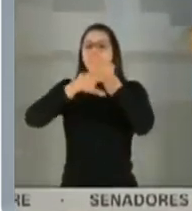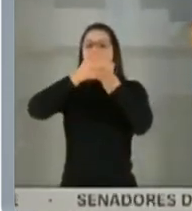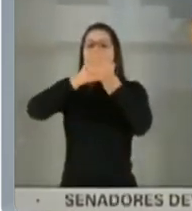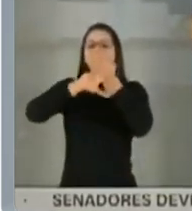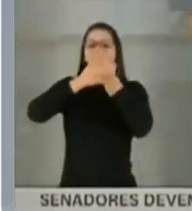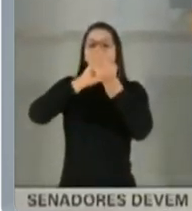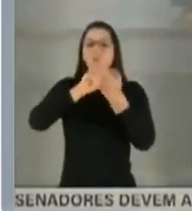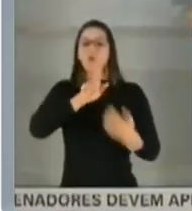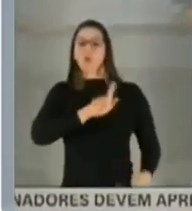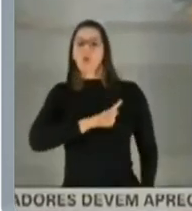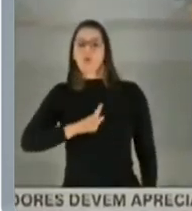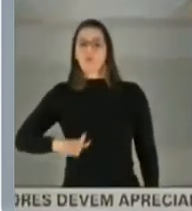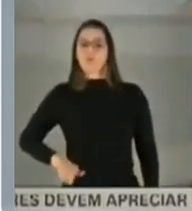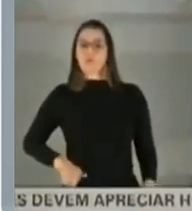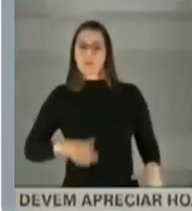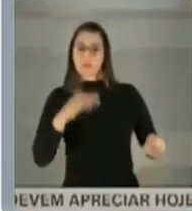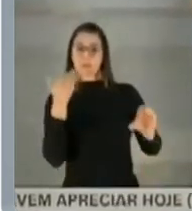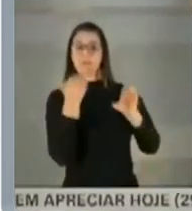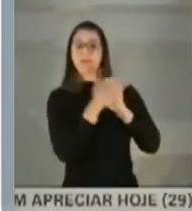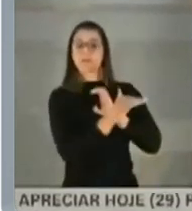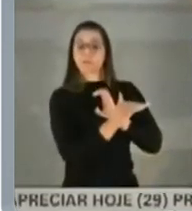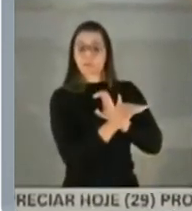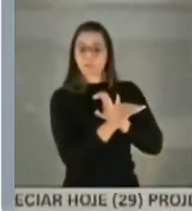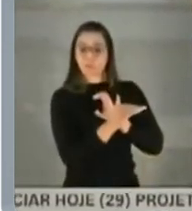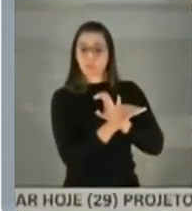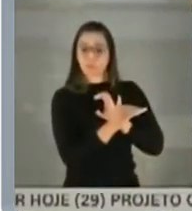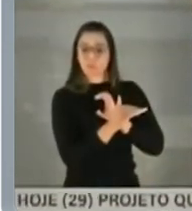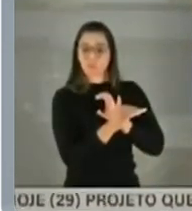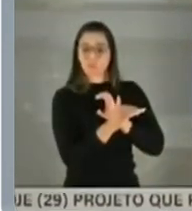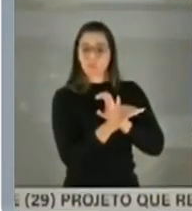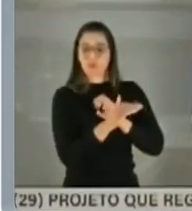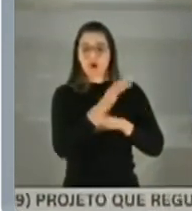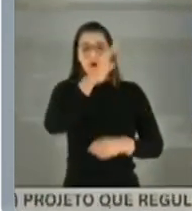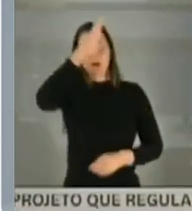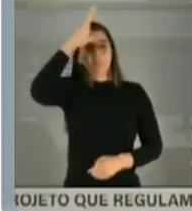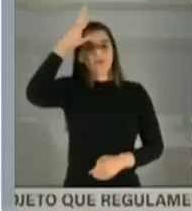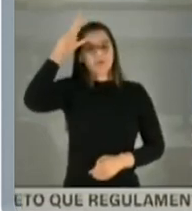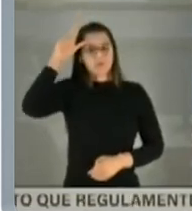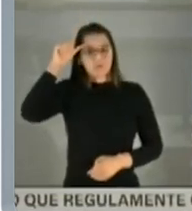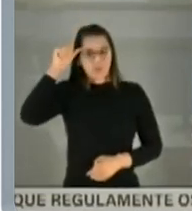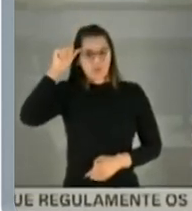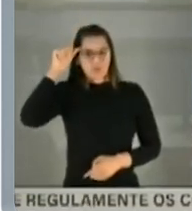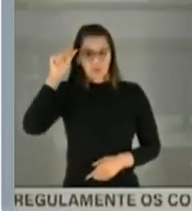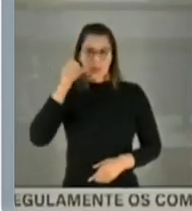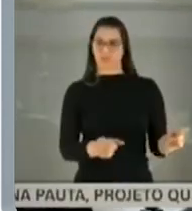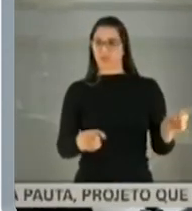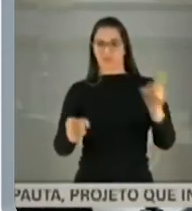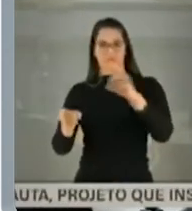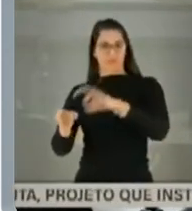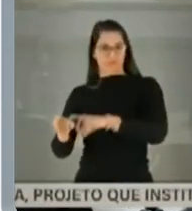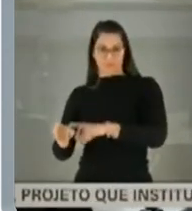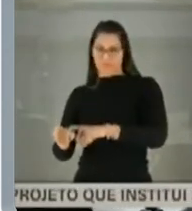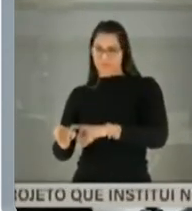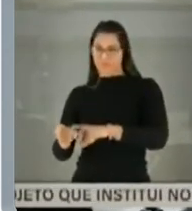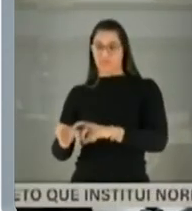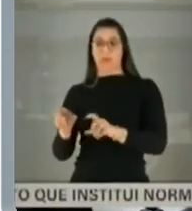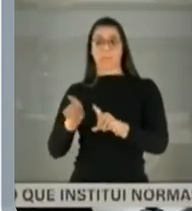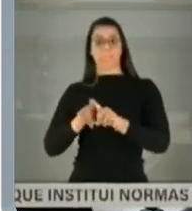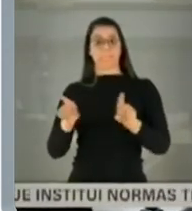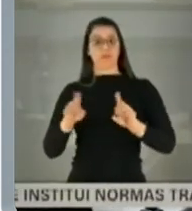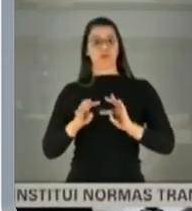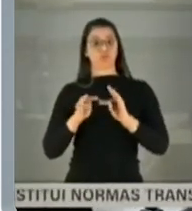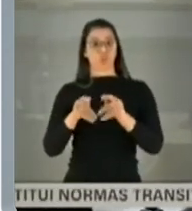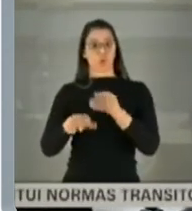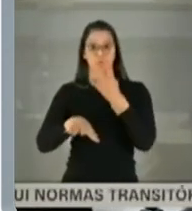o governo federal mandou para o Amazonas, eles prestavam ou não prestavam? Praticamente todos os